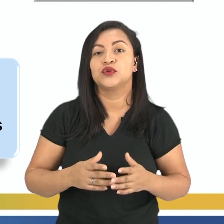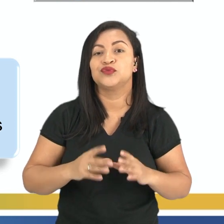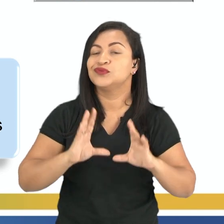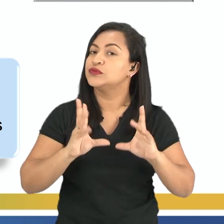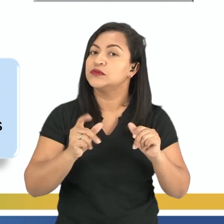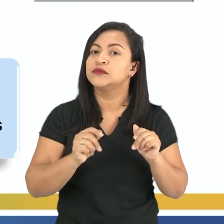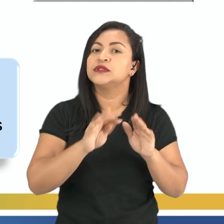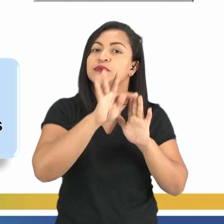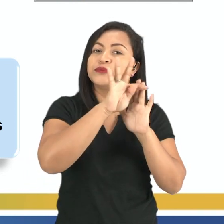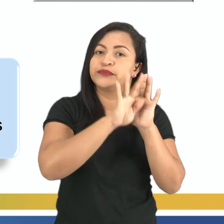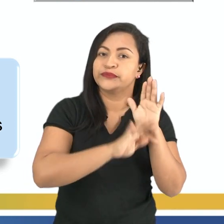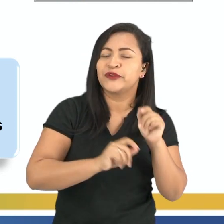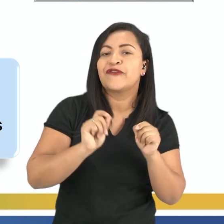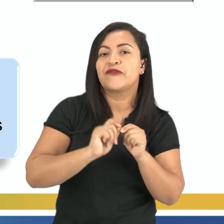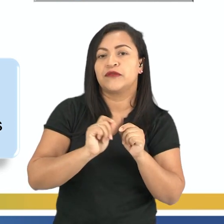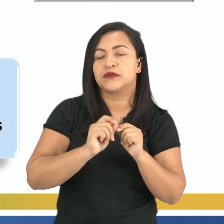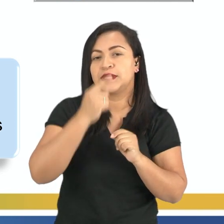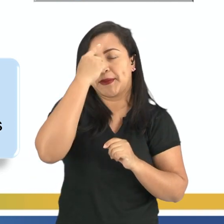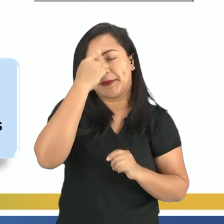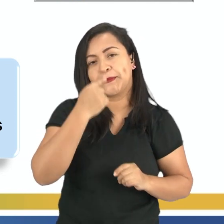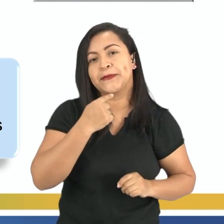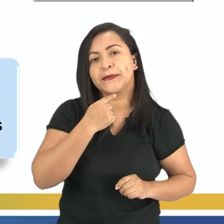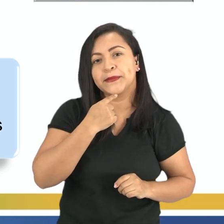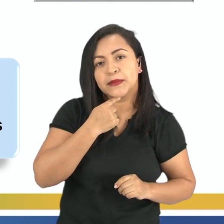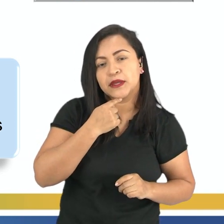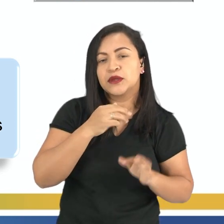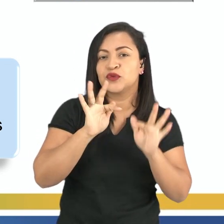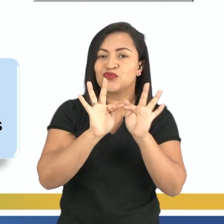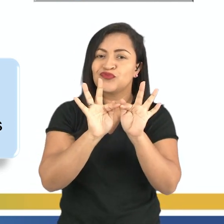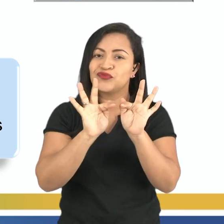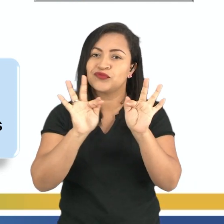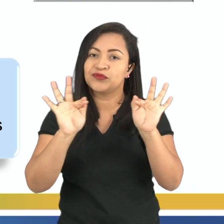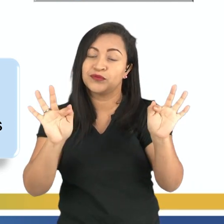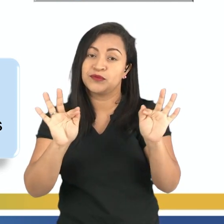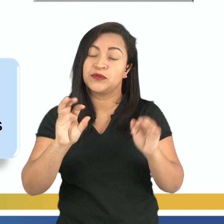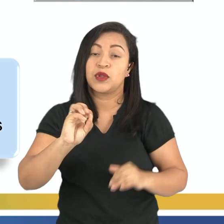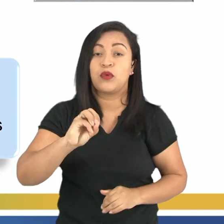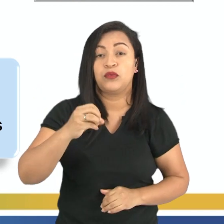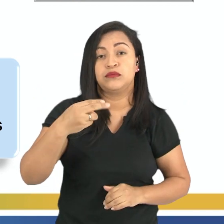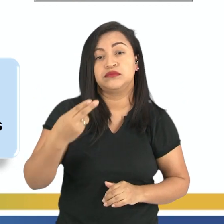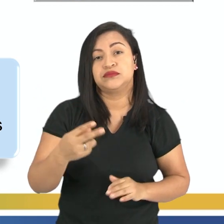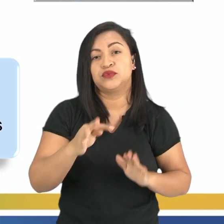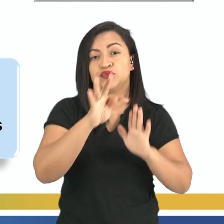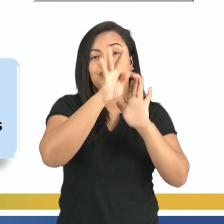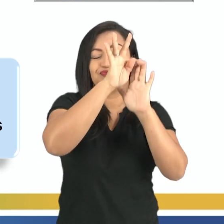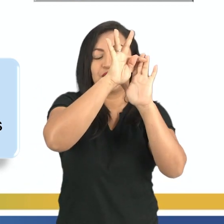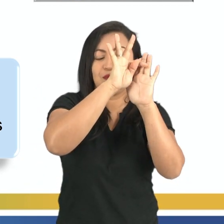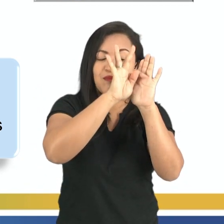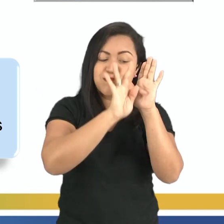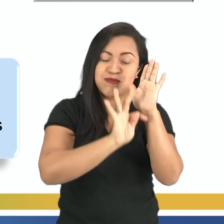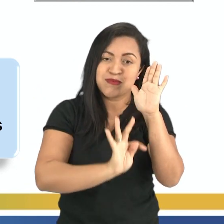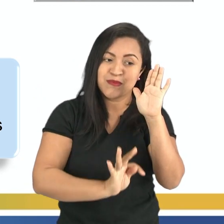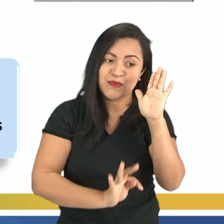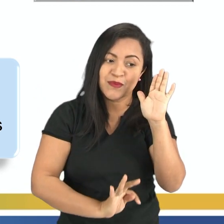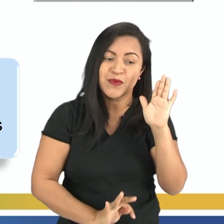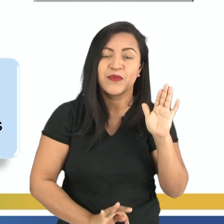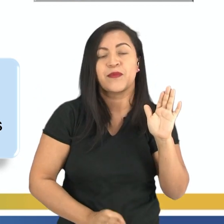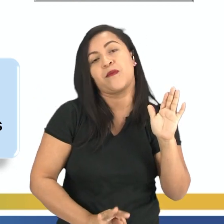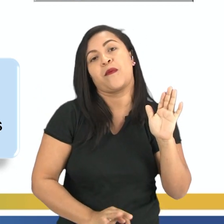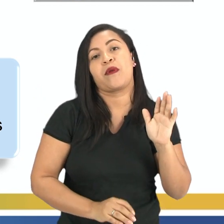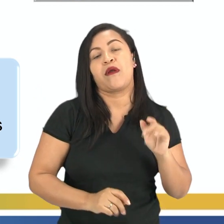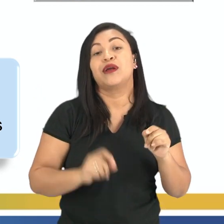textual, seja ela uma imagem, seja uma frase curta ou seja um texto mais extenso, que são